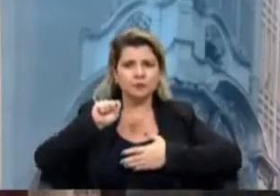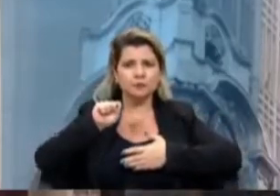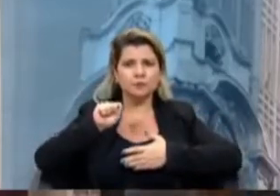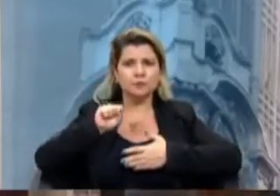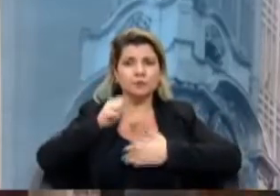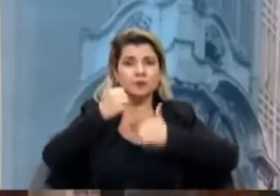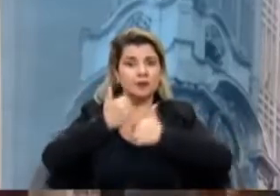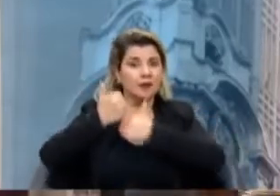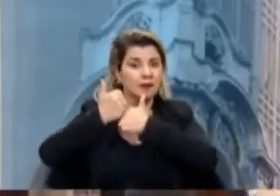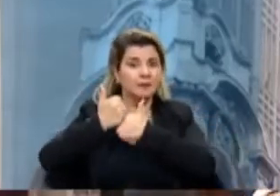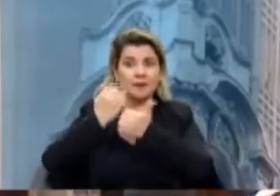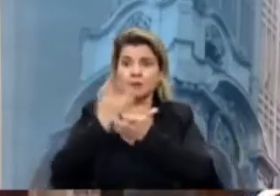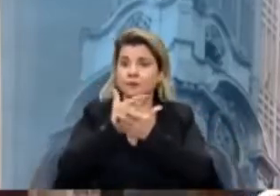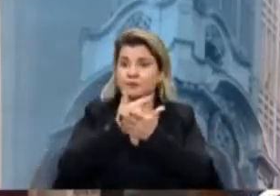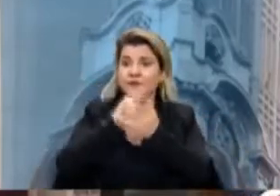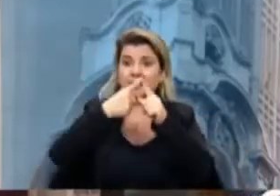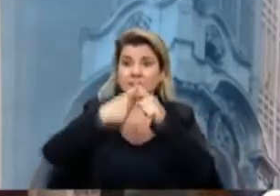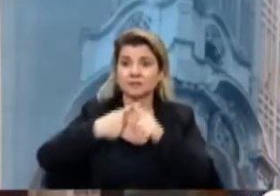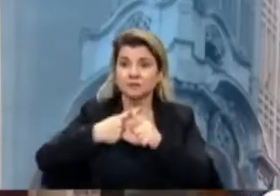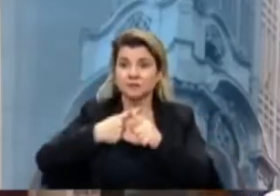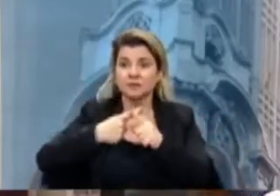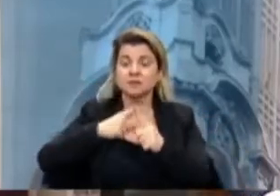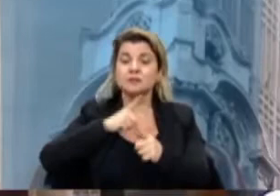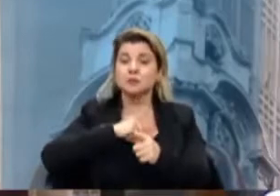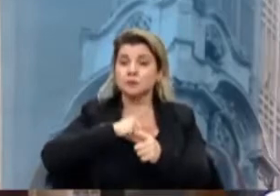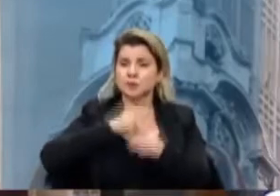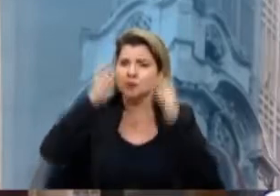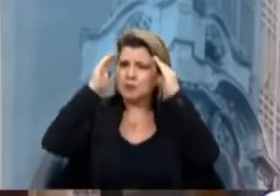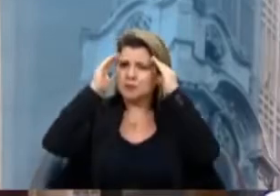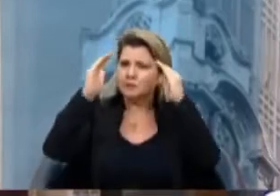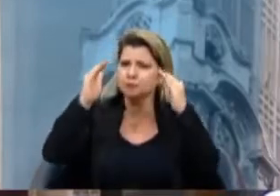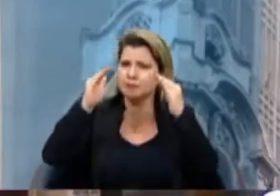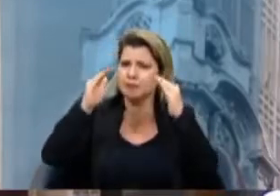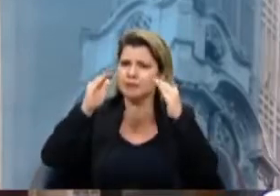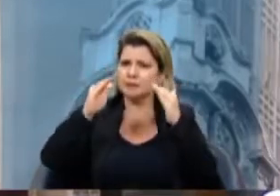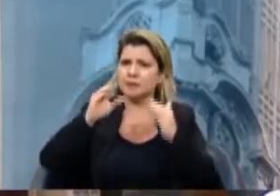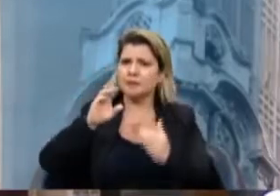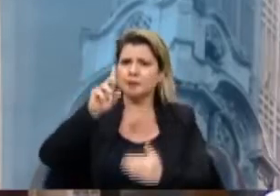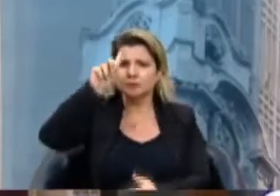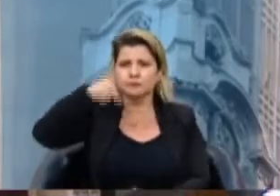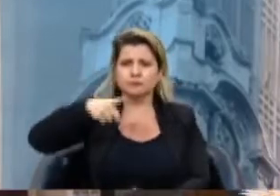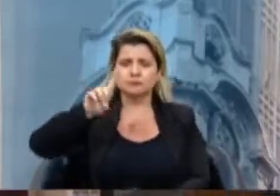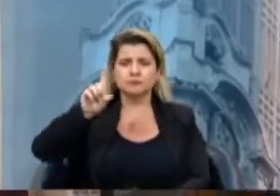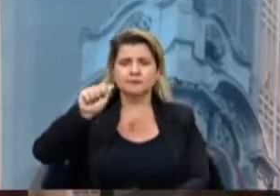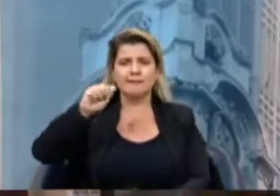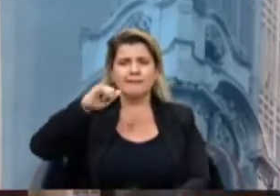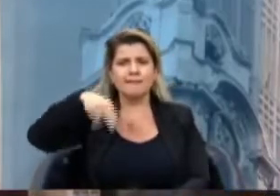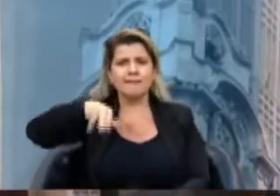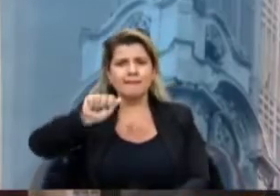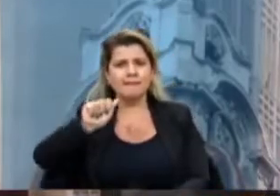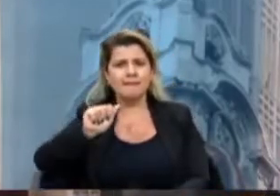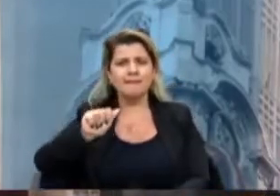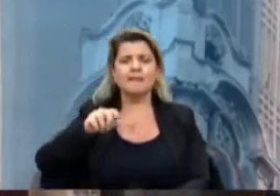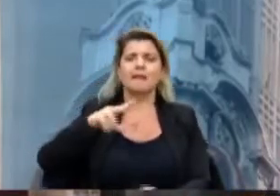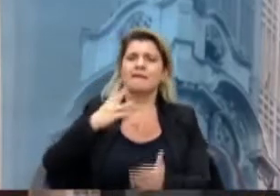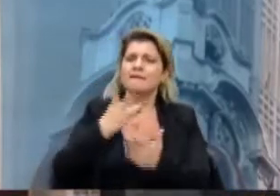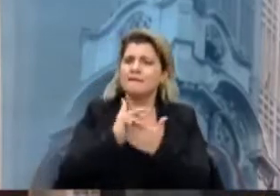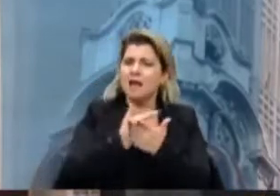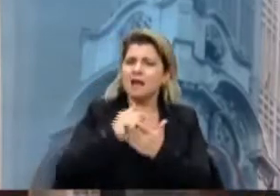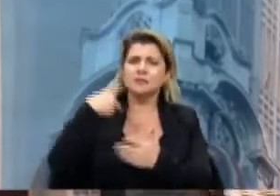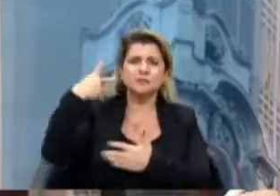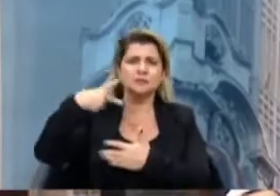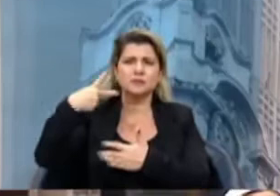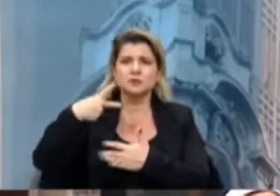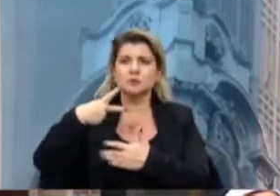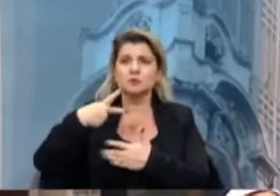que encaminharam por inúmeras vezes. Eu tenho o maior apreço e respeito pelo mandato da vereadora Dayana, da vereadora Bruna, do vereador Mateus, do vereador Robana, do vereador